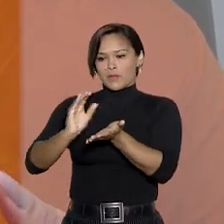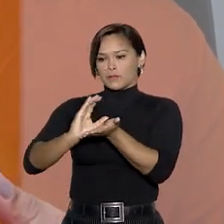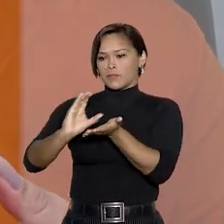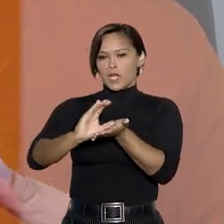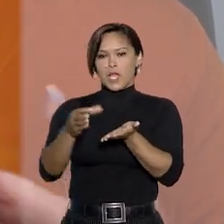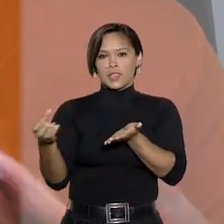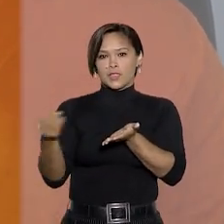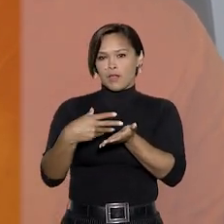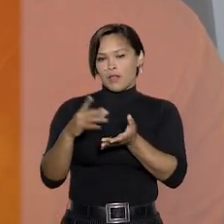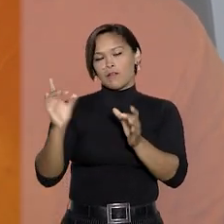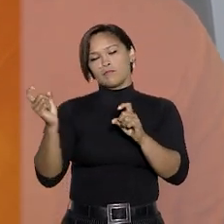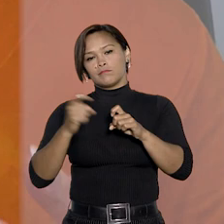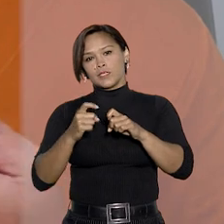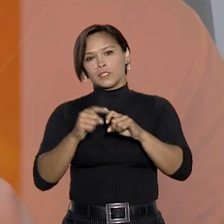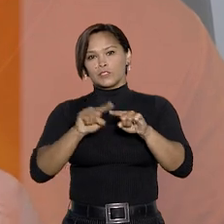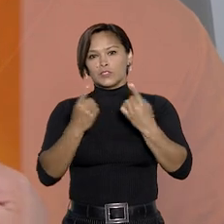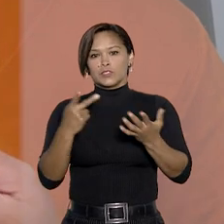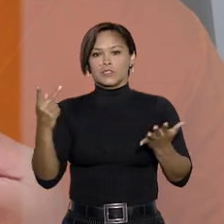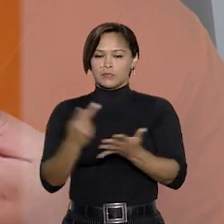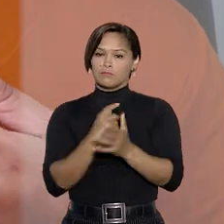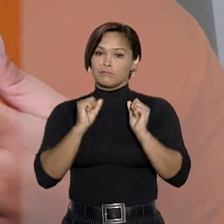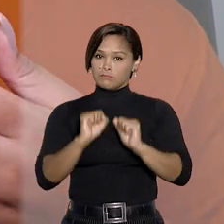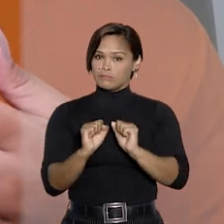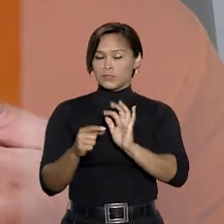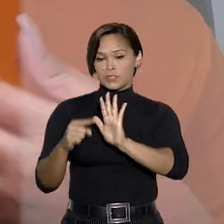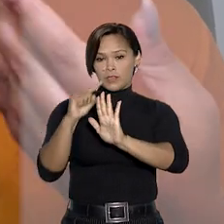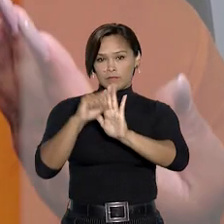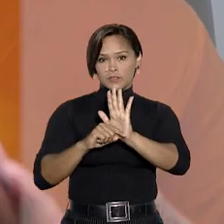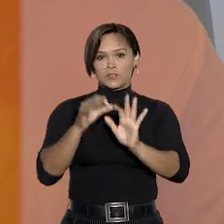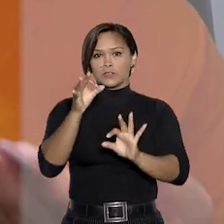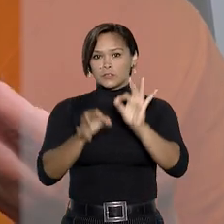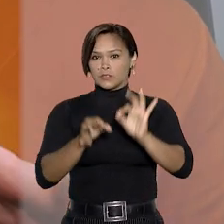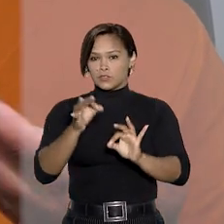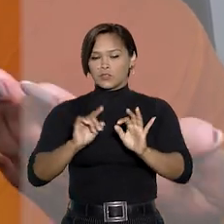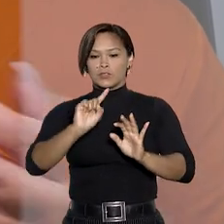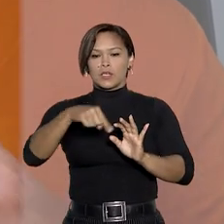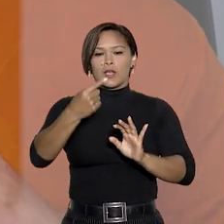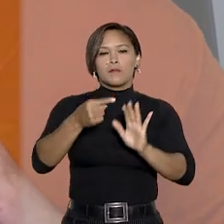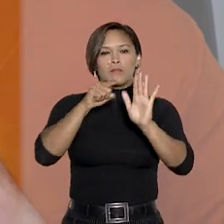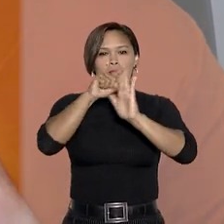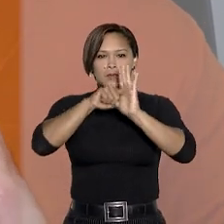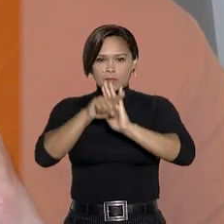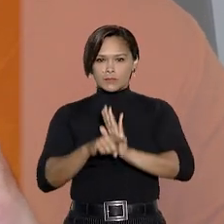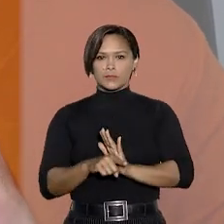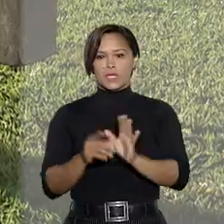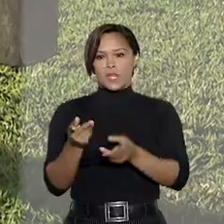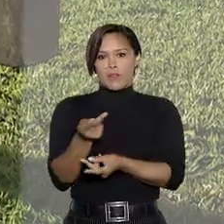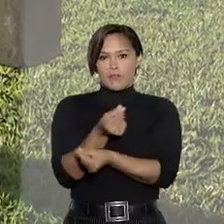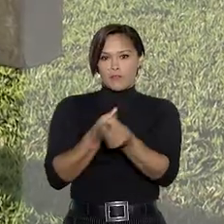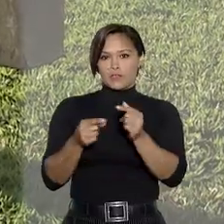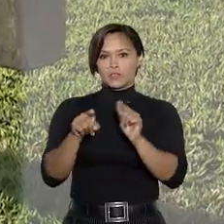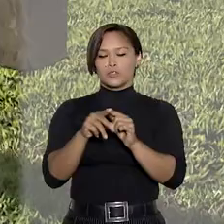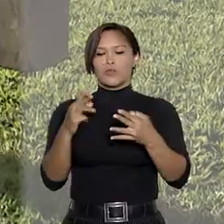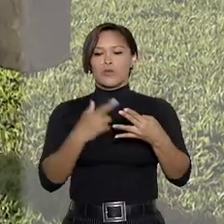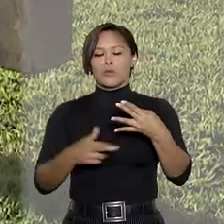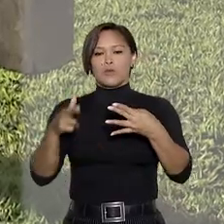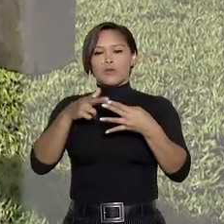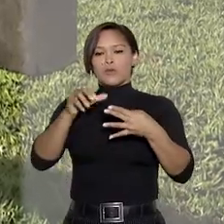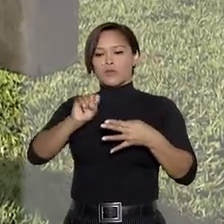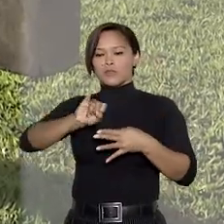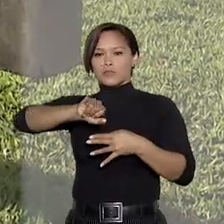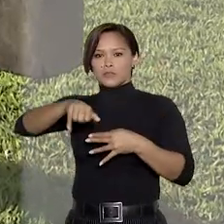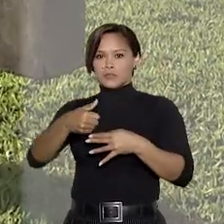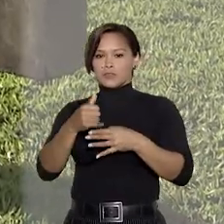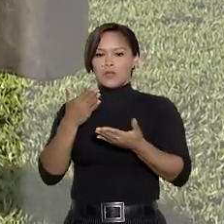incorporação de novos associados, situação que teria sido constatada em juízo após perícia contábil. No recurso ao STJ,